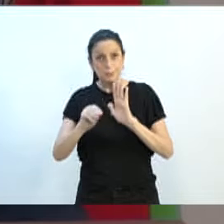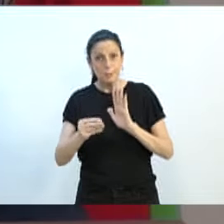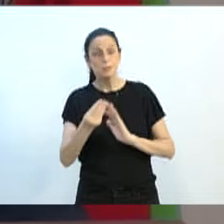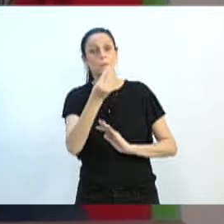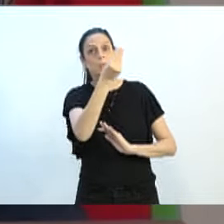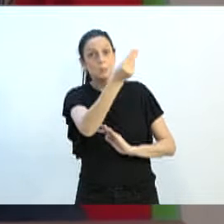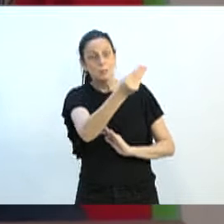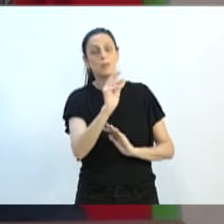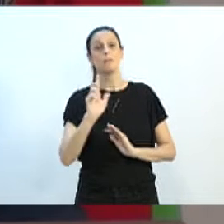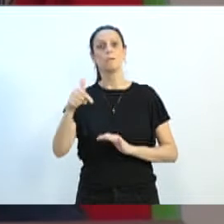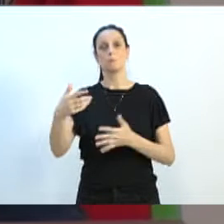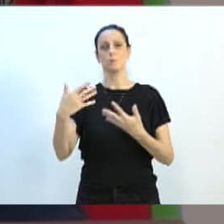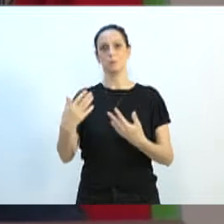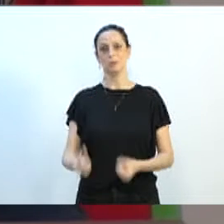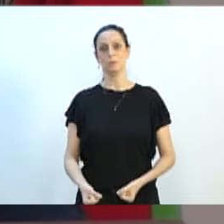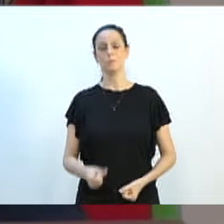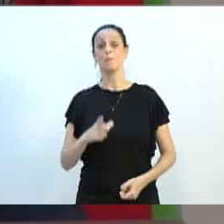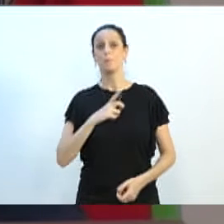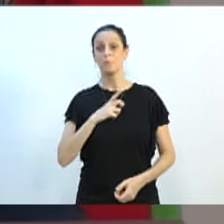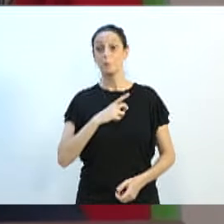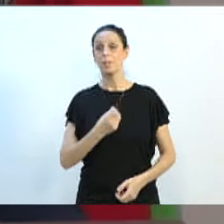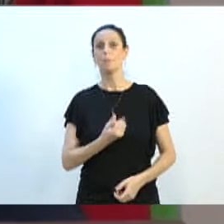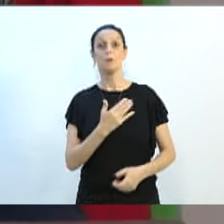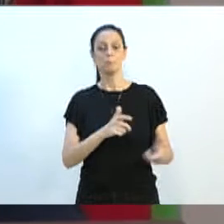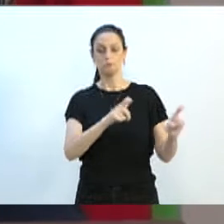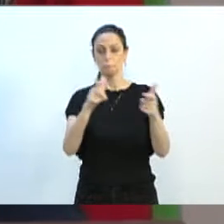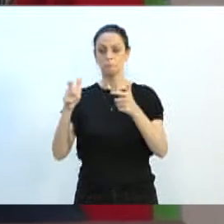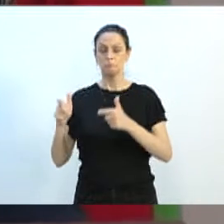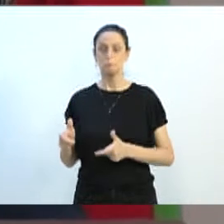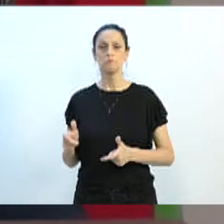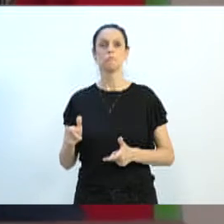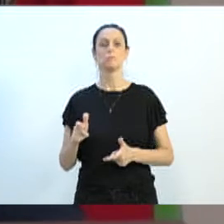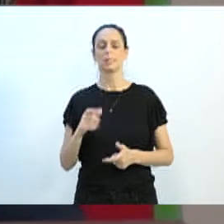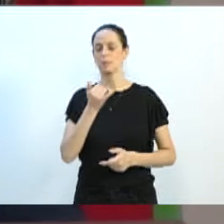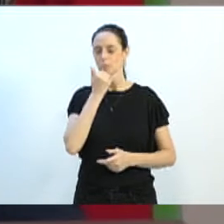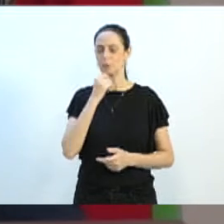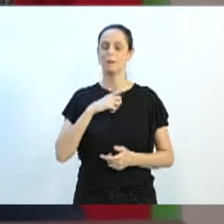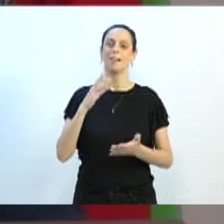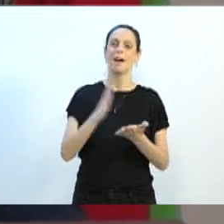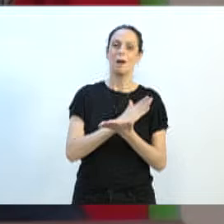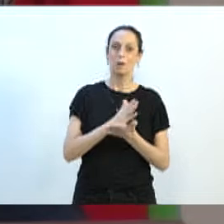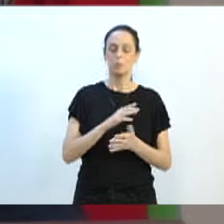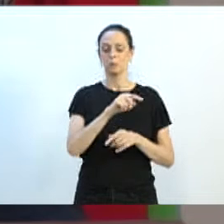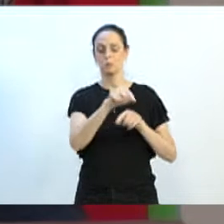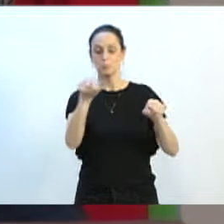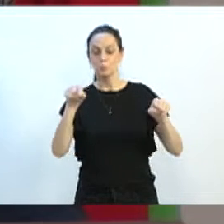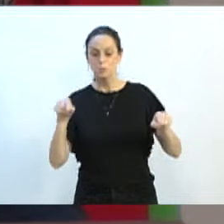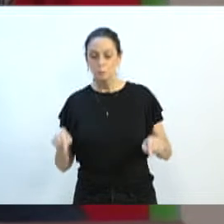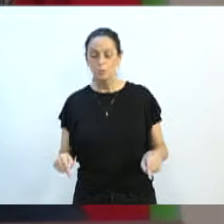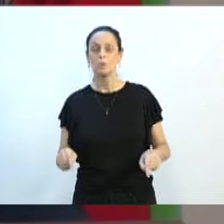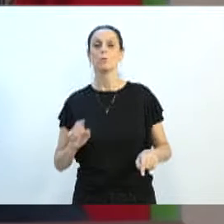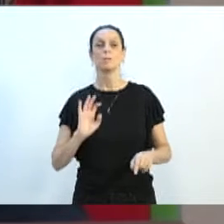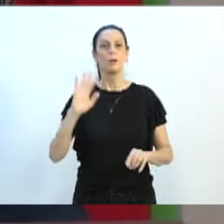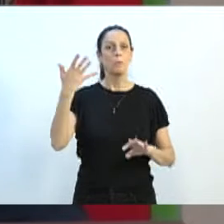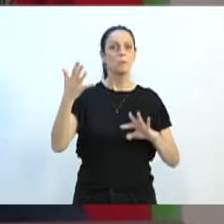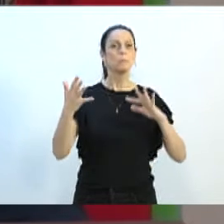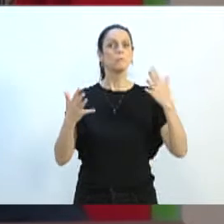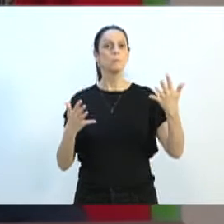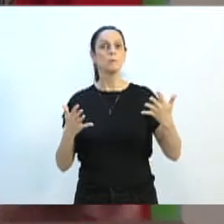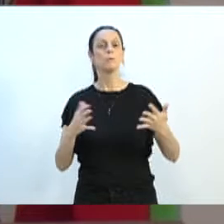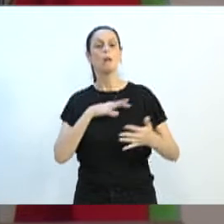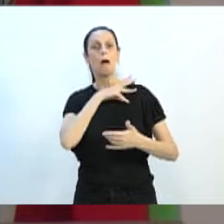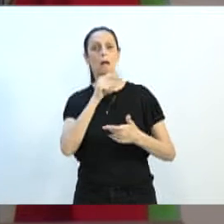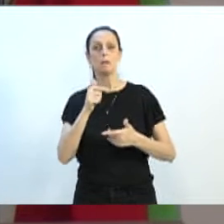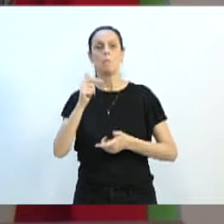em alguns pontos da cidade que estão sendo recorrentes a essas questões, precisam ter câmeras, precisam ter vigiar